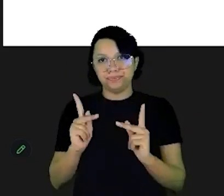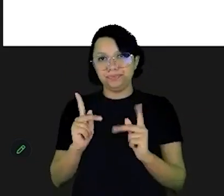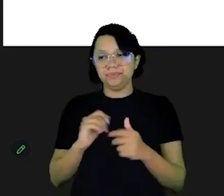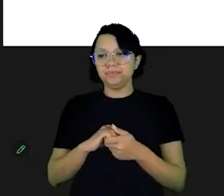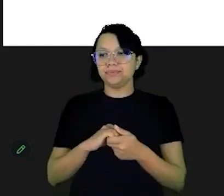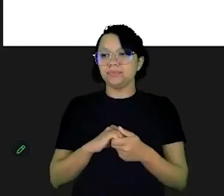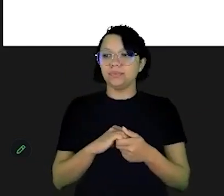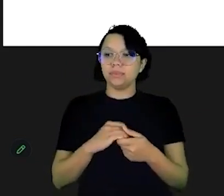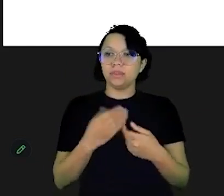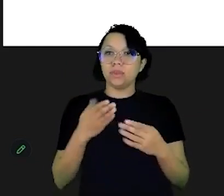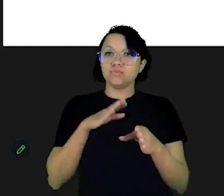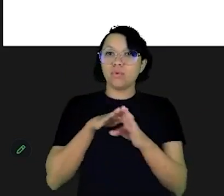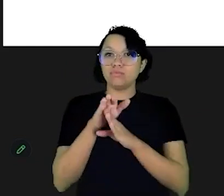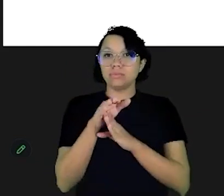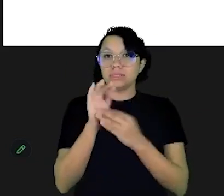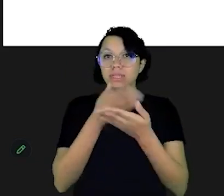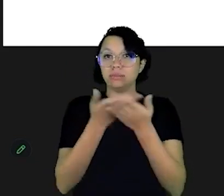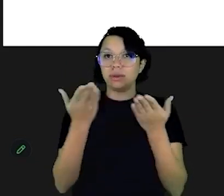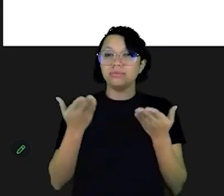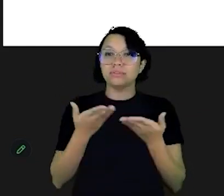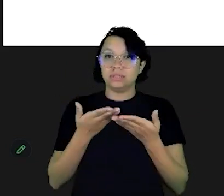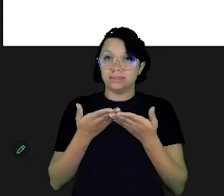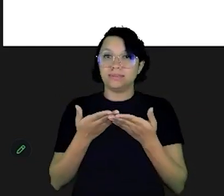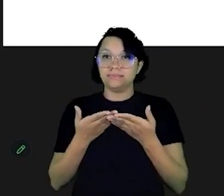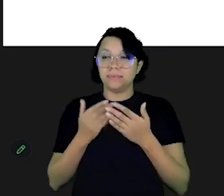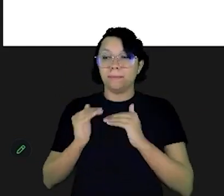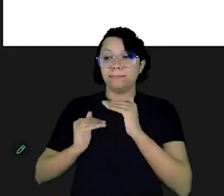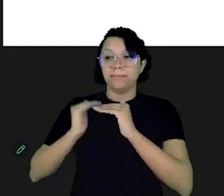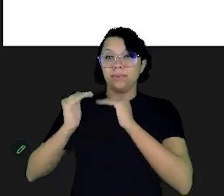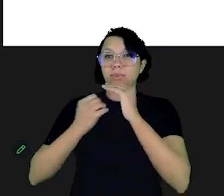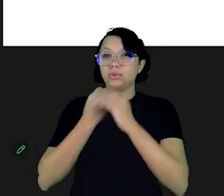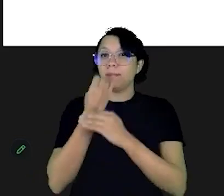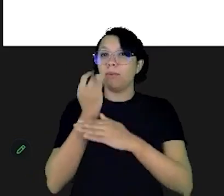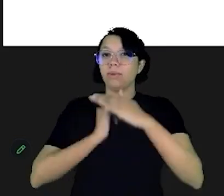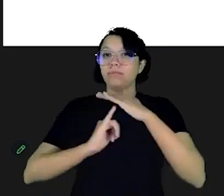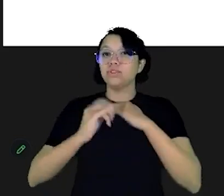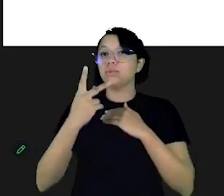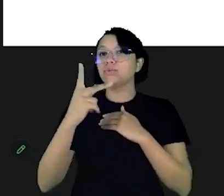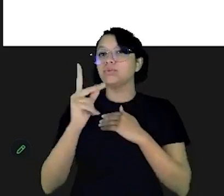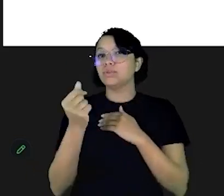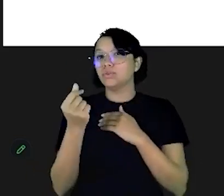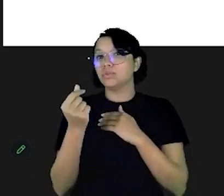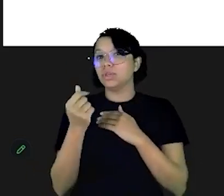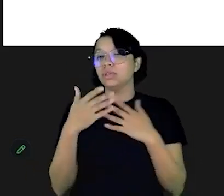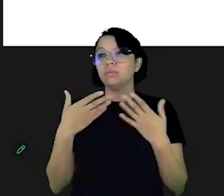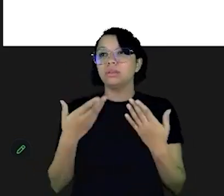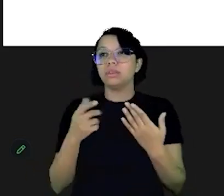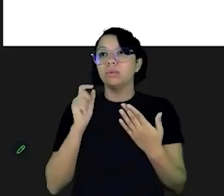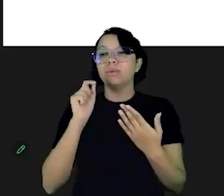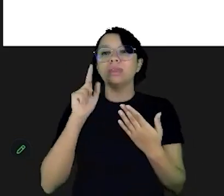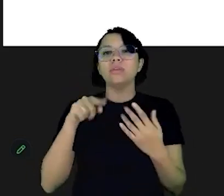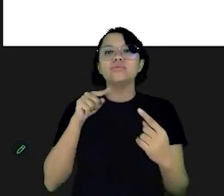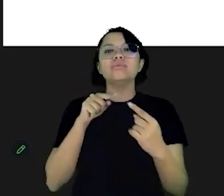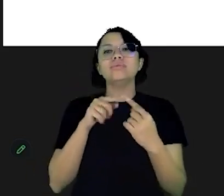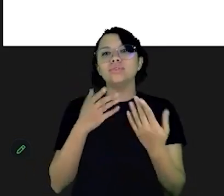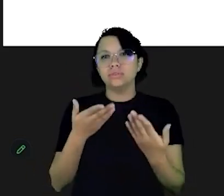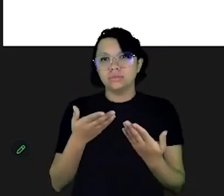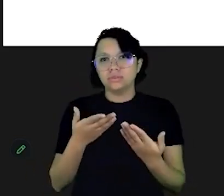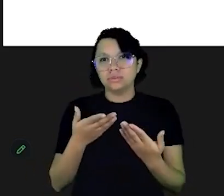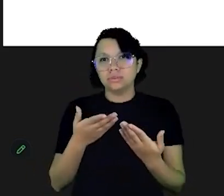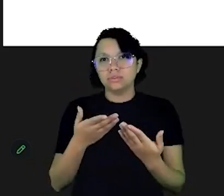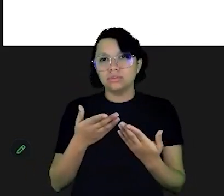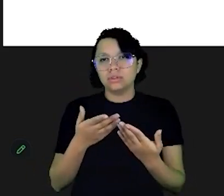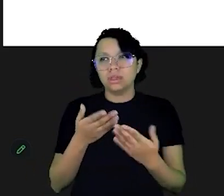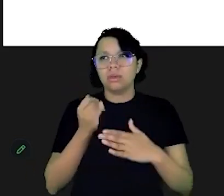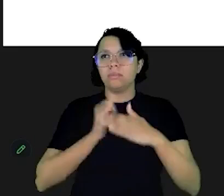Muito bem, damos aqui uma sugestão, um processo de bom investimento do seu dinheiro. Primeiro,